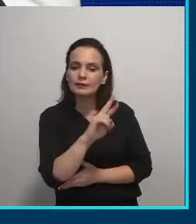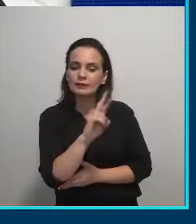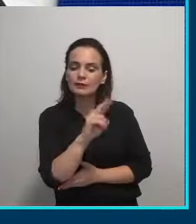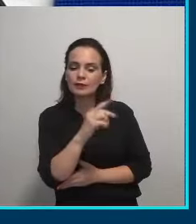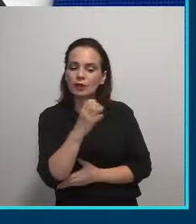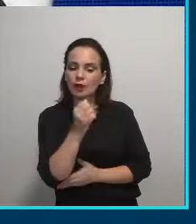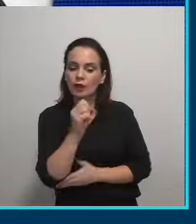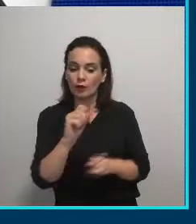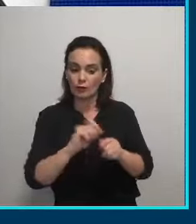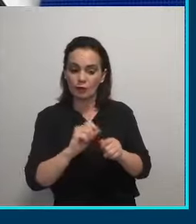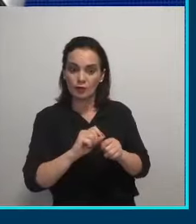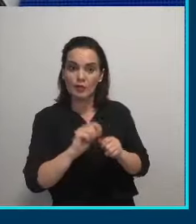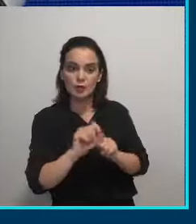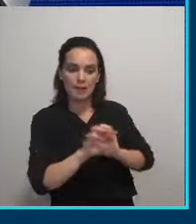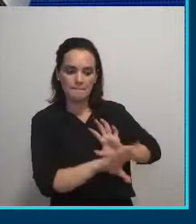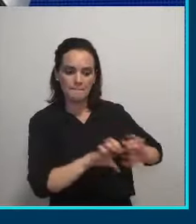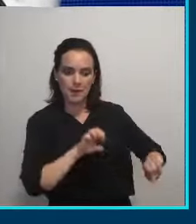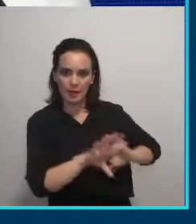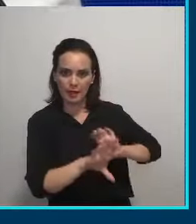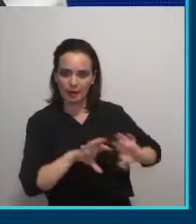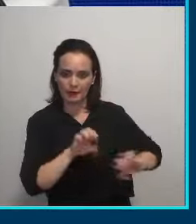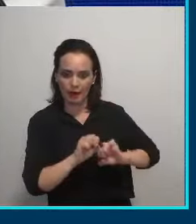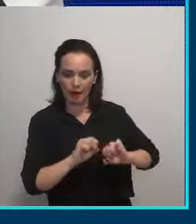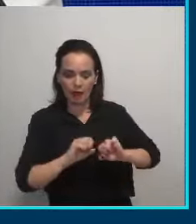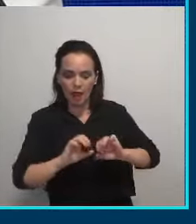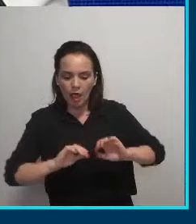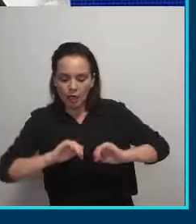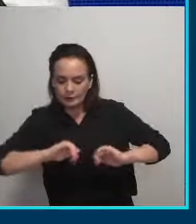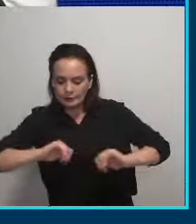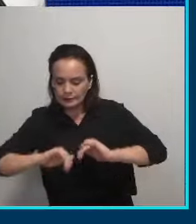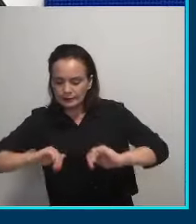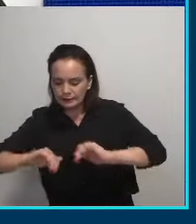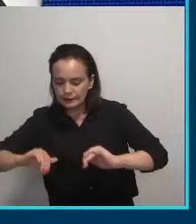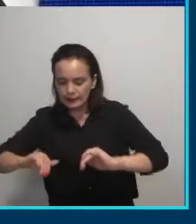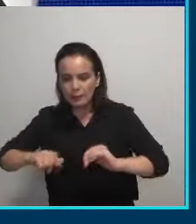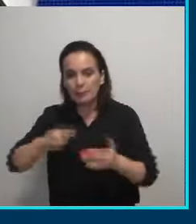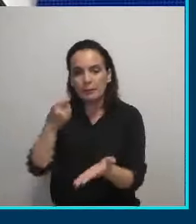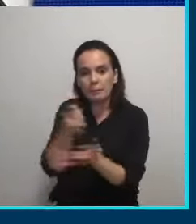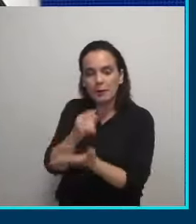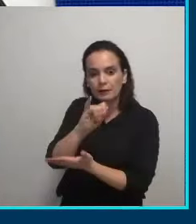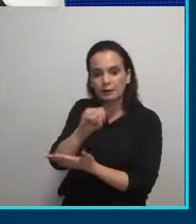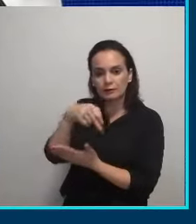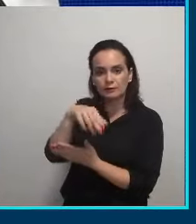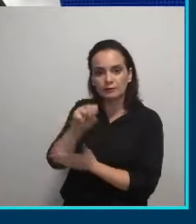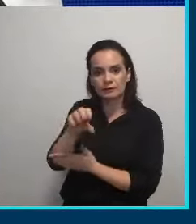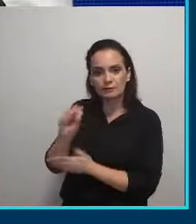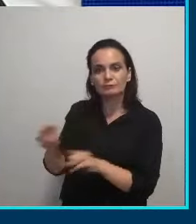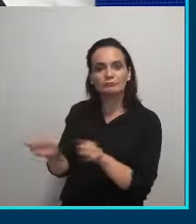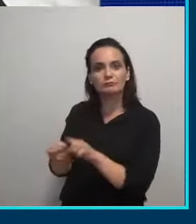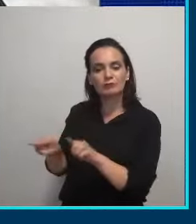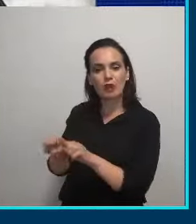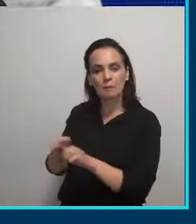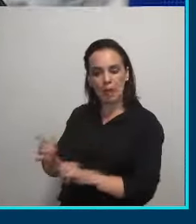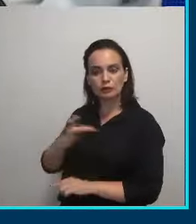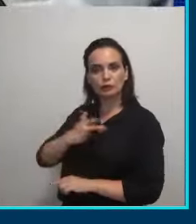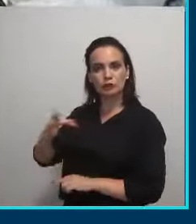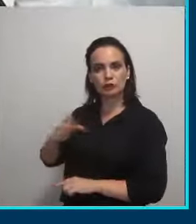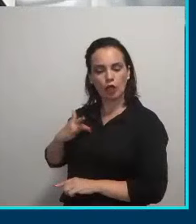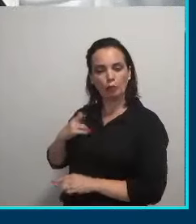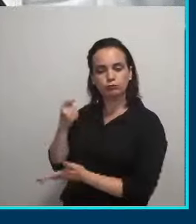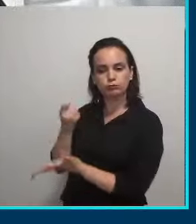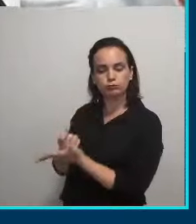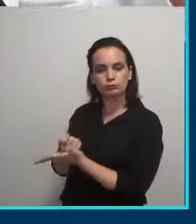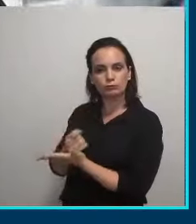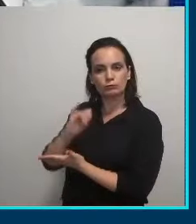coleta, a triagem e pague o INSS e a insalubridade. Com isso, nós